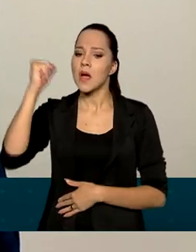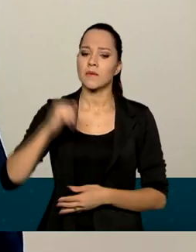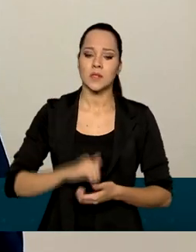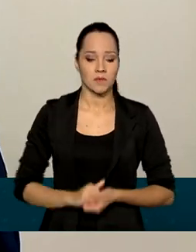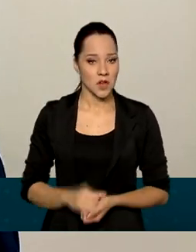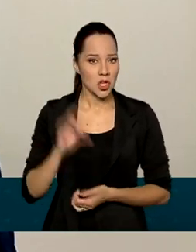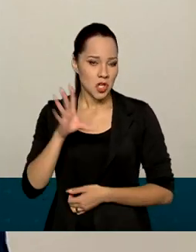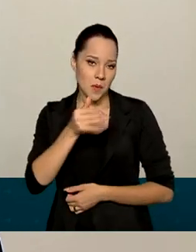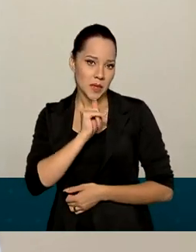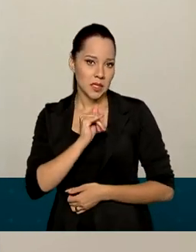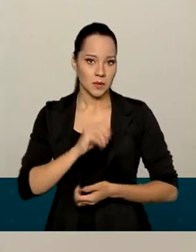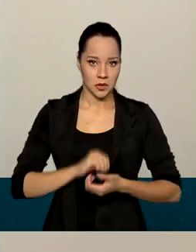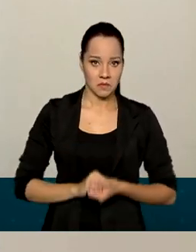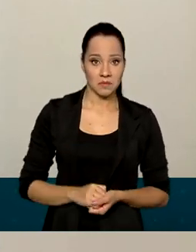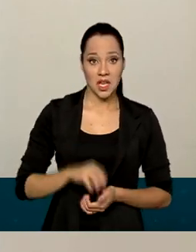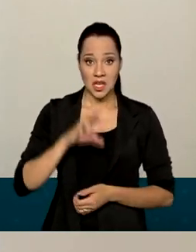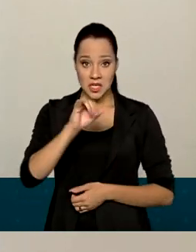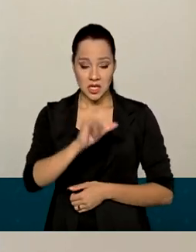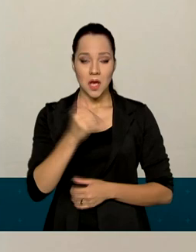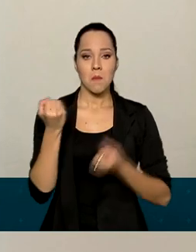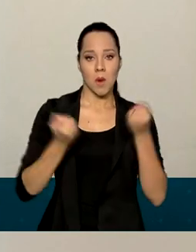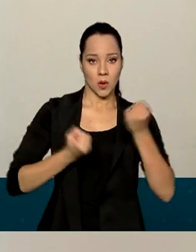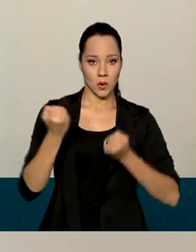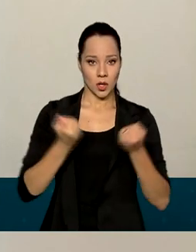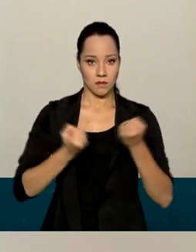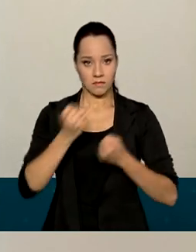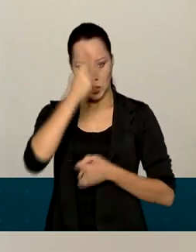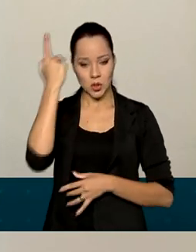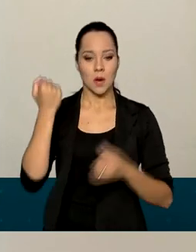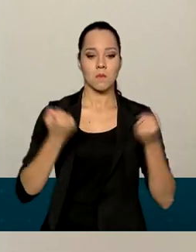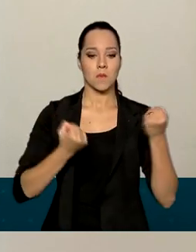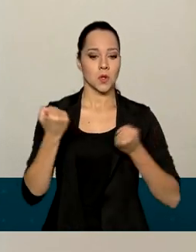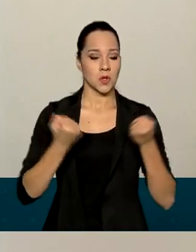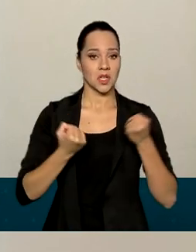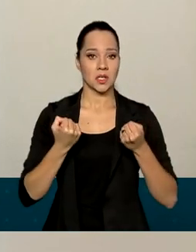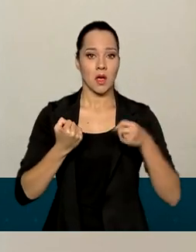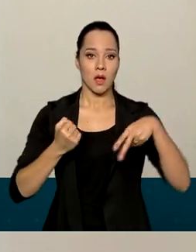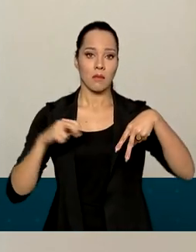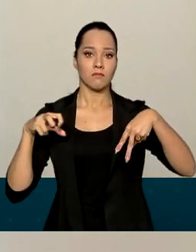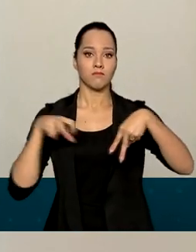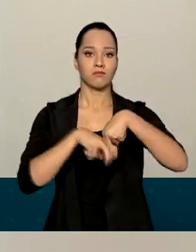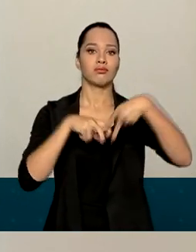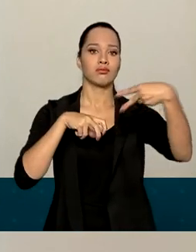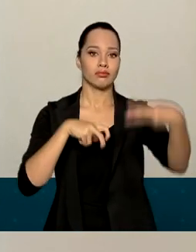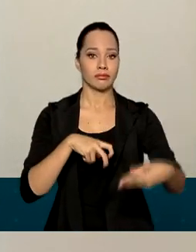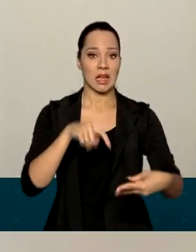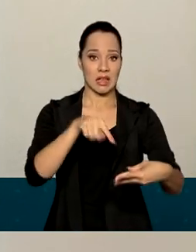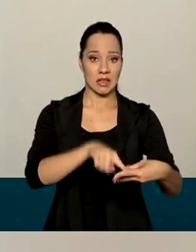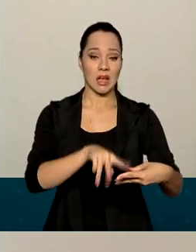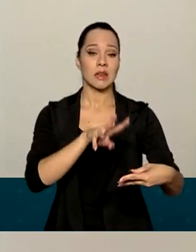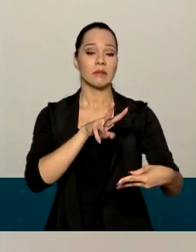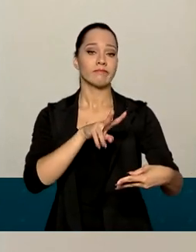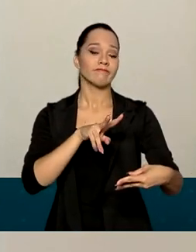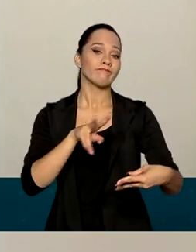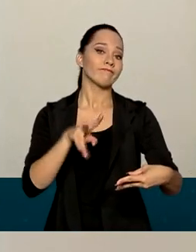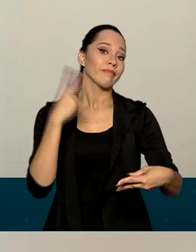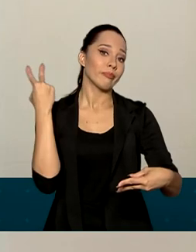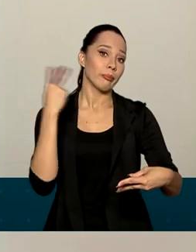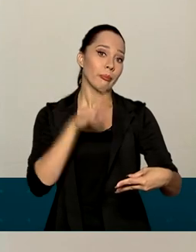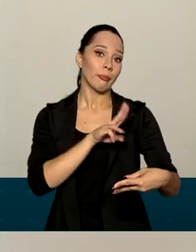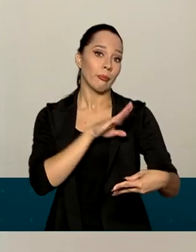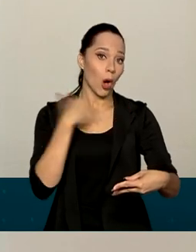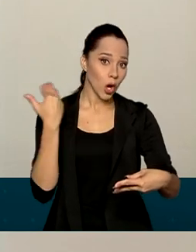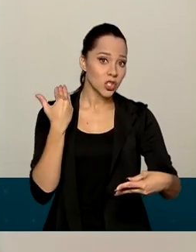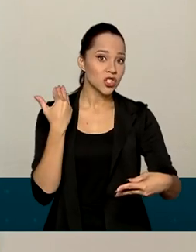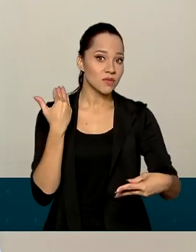Apenas para citar um exemplo, se um motorista de trânsito atropela um pedestre e ele venha a ser vítima, e vítima fatal e